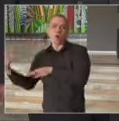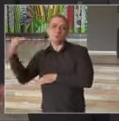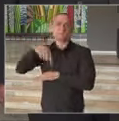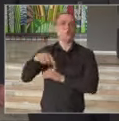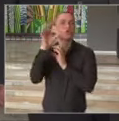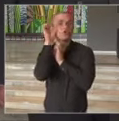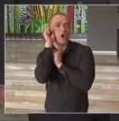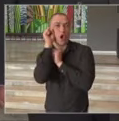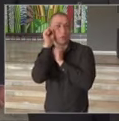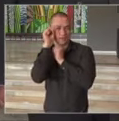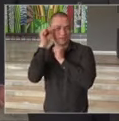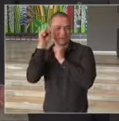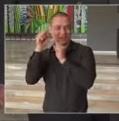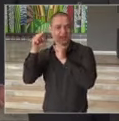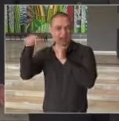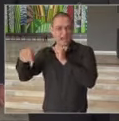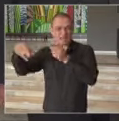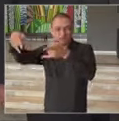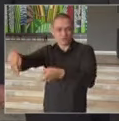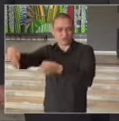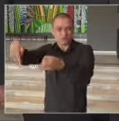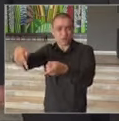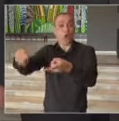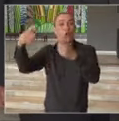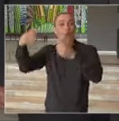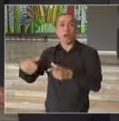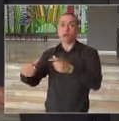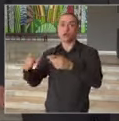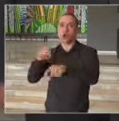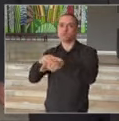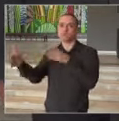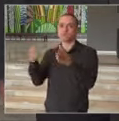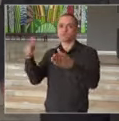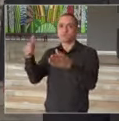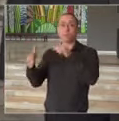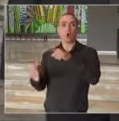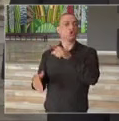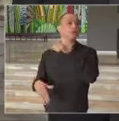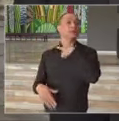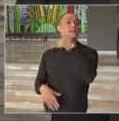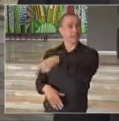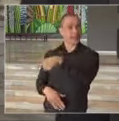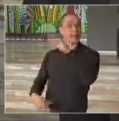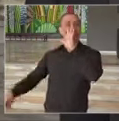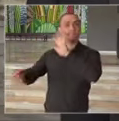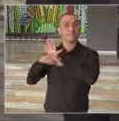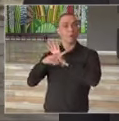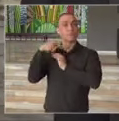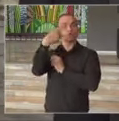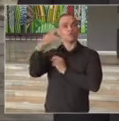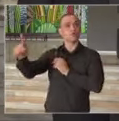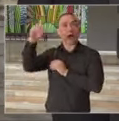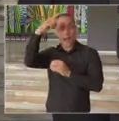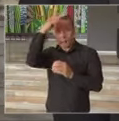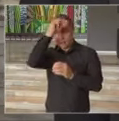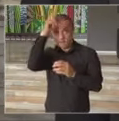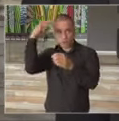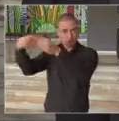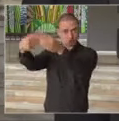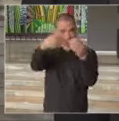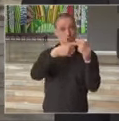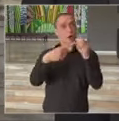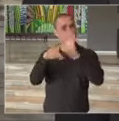São centros temporários de abrigamento que poderão ter seus itens, inclusive patrimoniados pelos municípios.